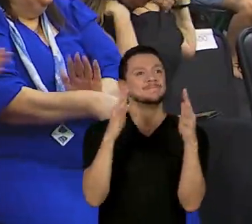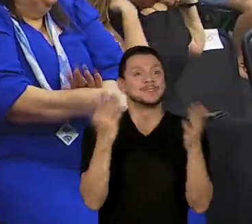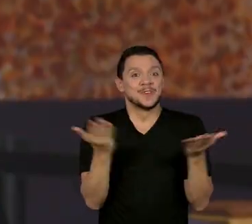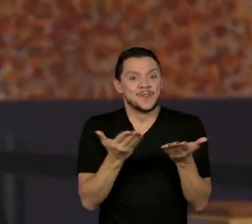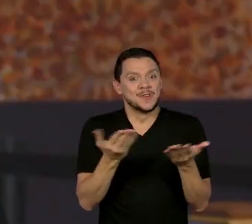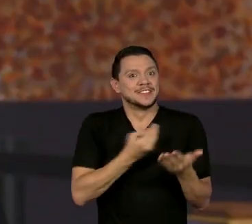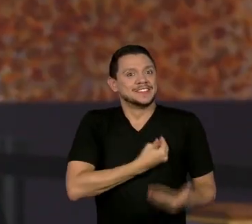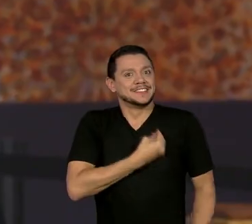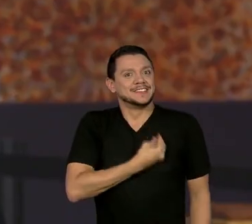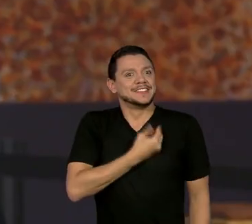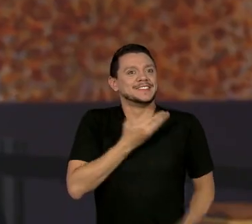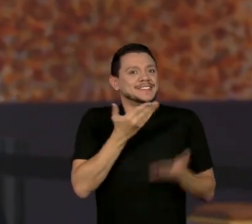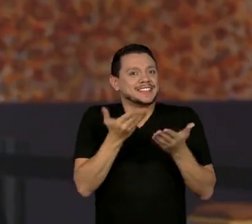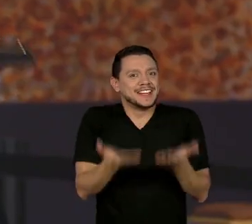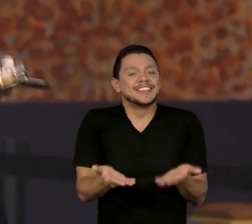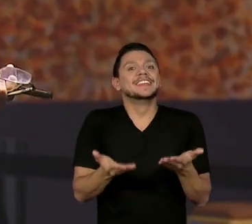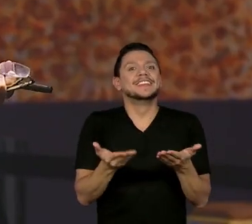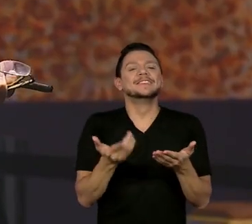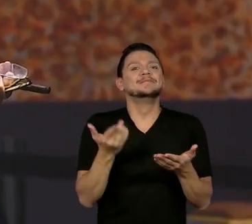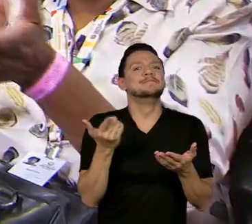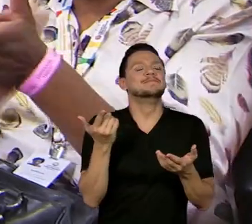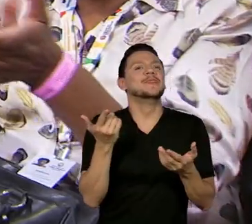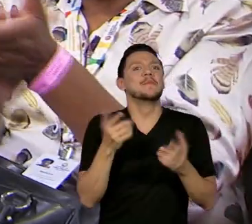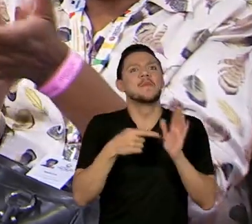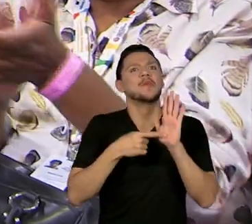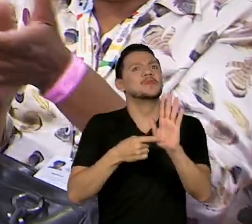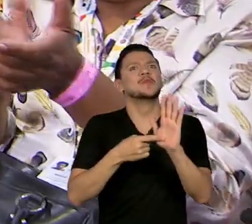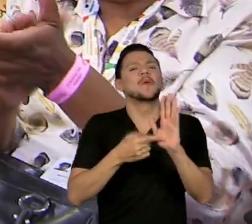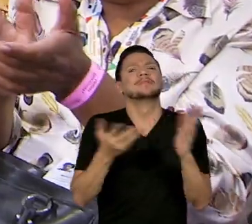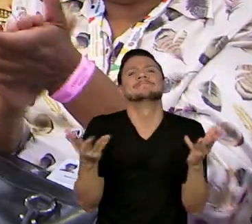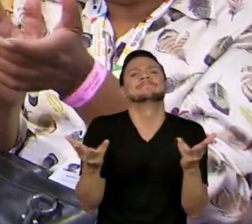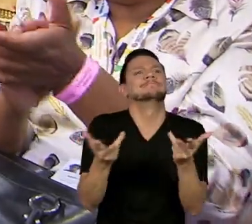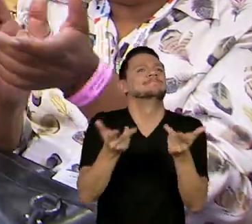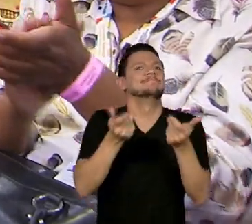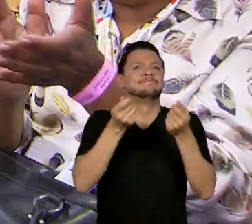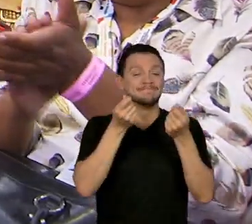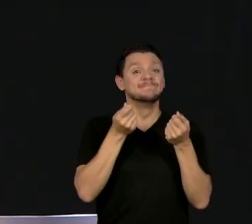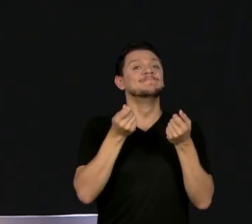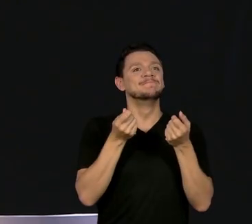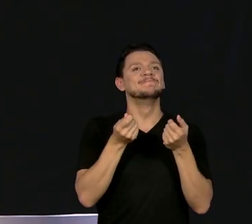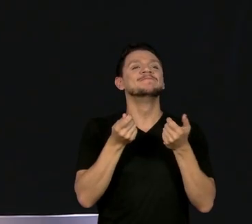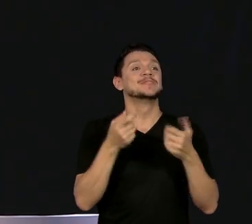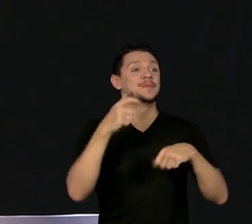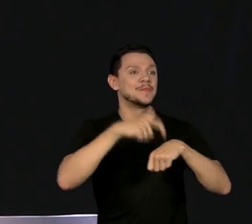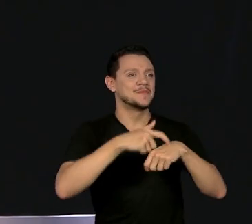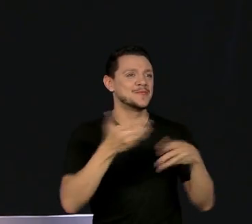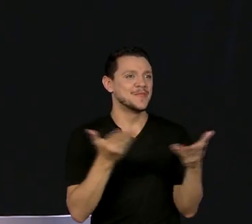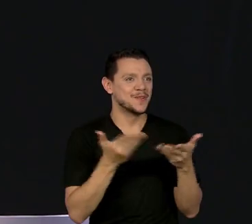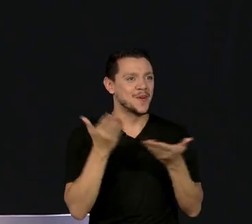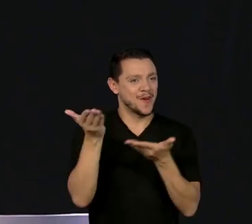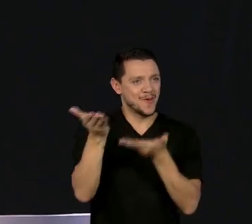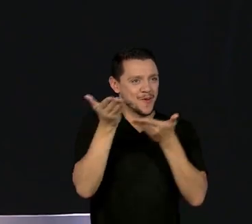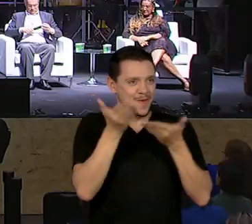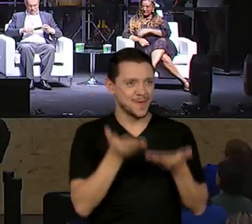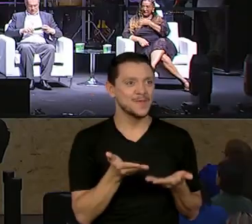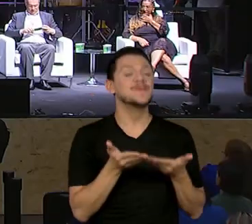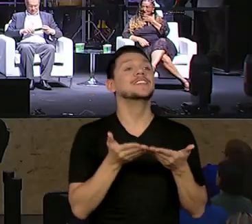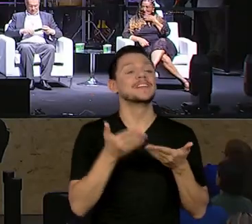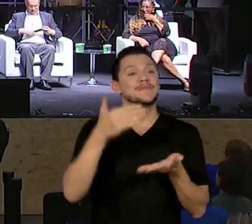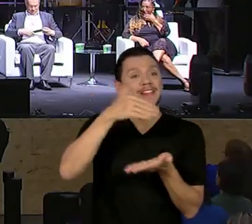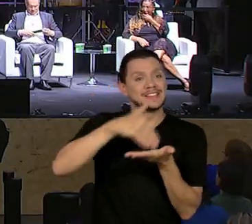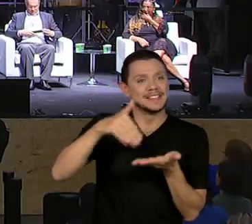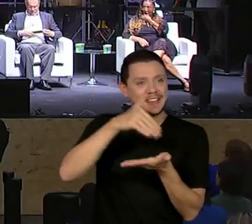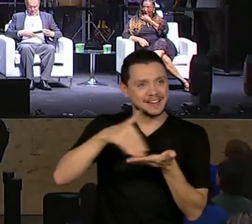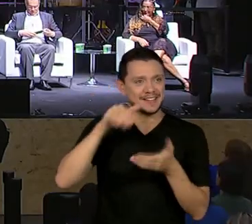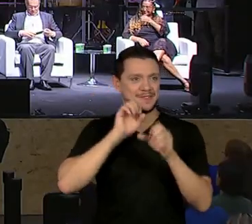E foram ótimos. Neste momento, eu convido o nosso secretário